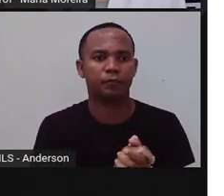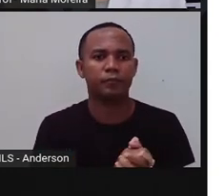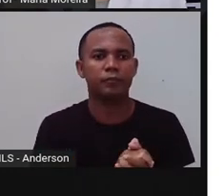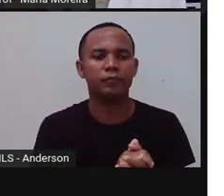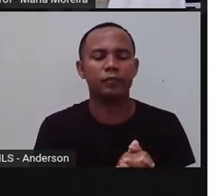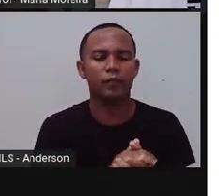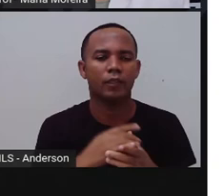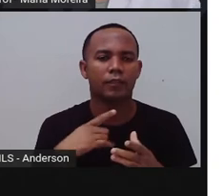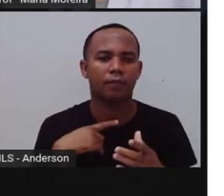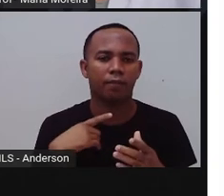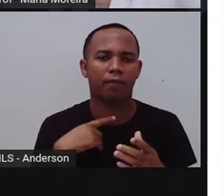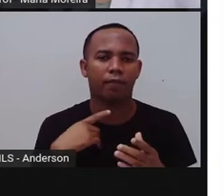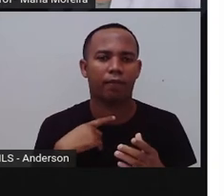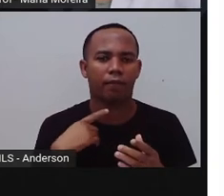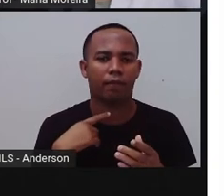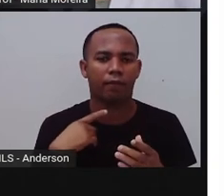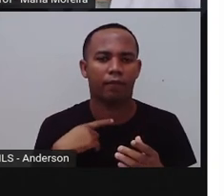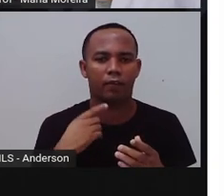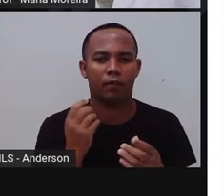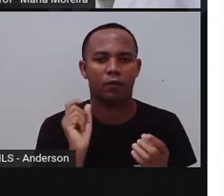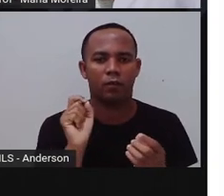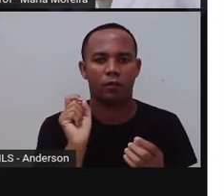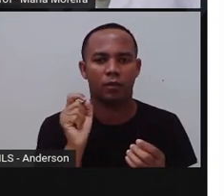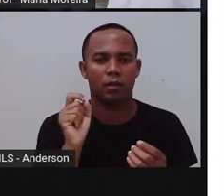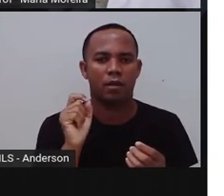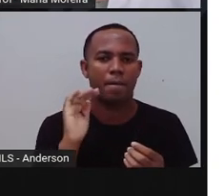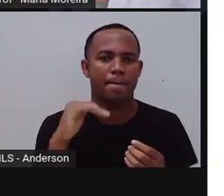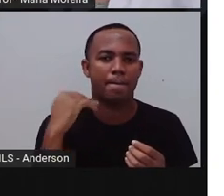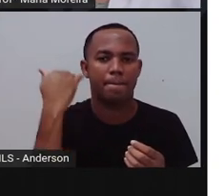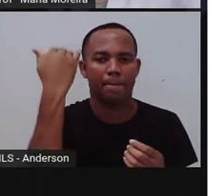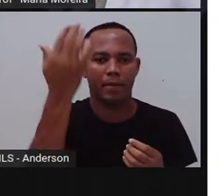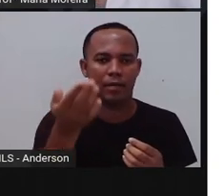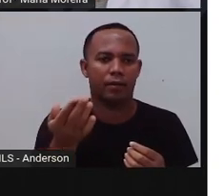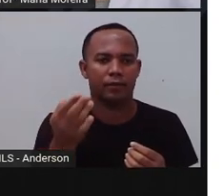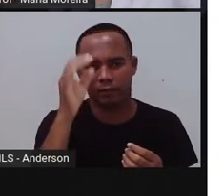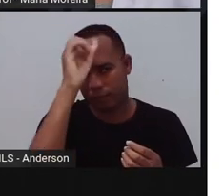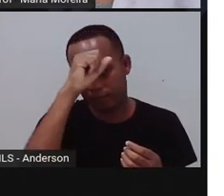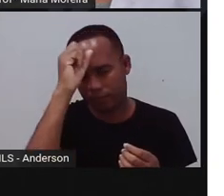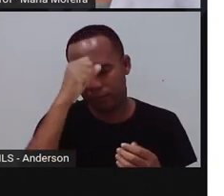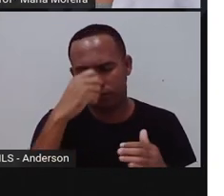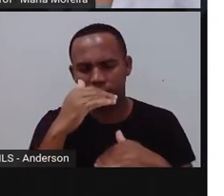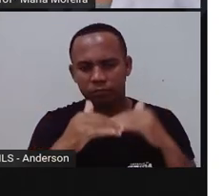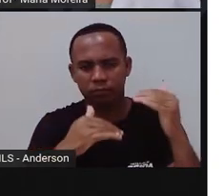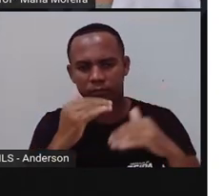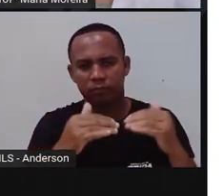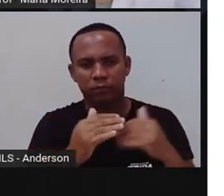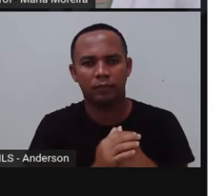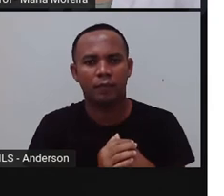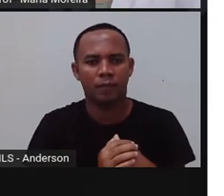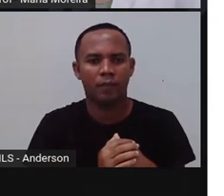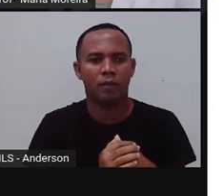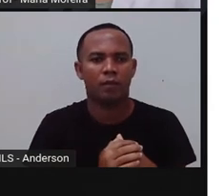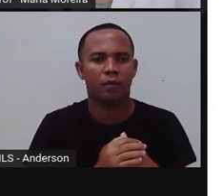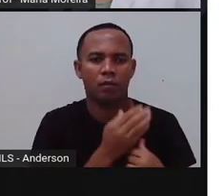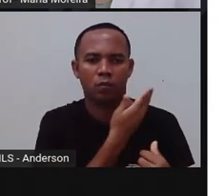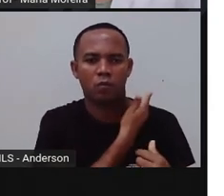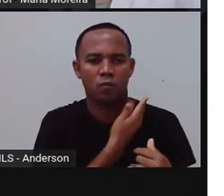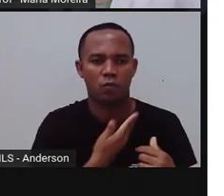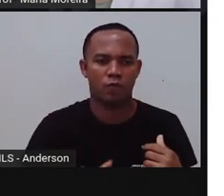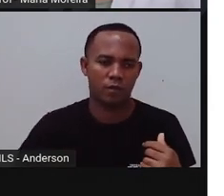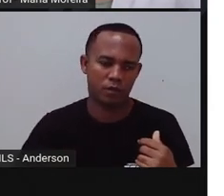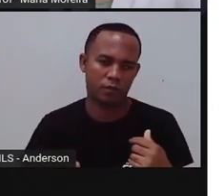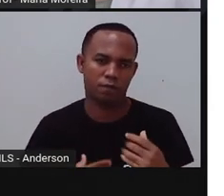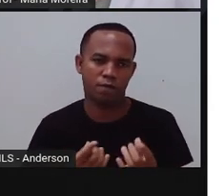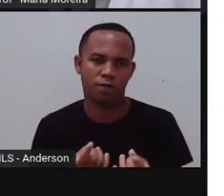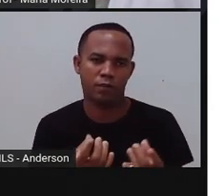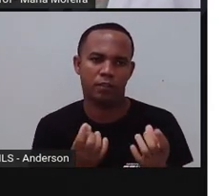terceirizar, tem uma porcentagem. Mas isso aí vocês vão aprender lá no ensino médio, não agora. Vamos imaginar que Colbert resolve vender aí o hospital